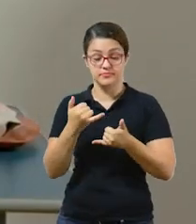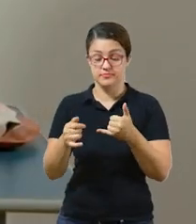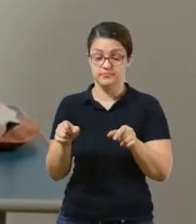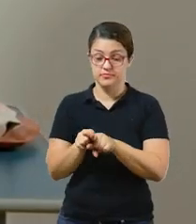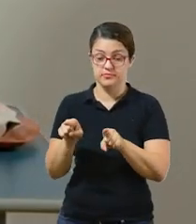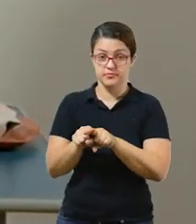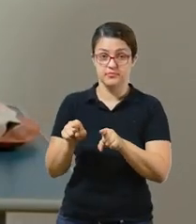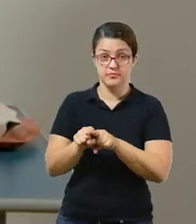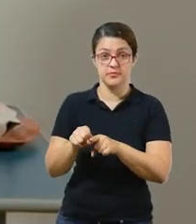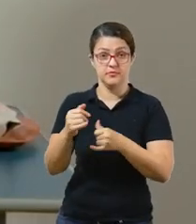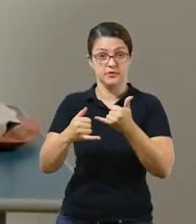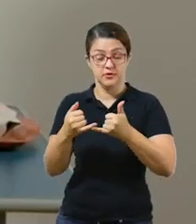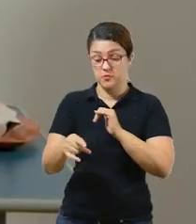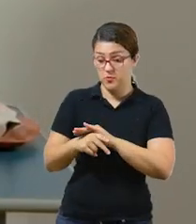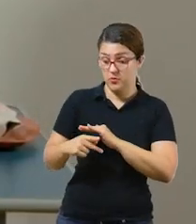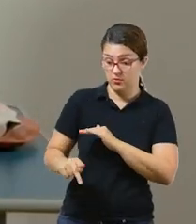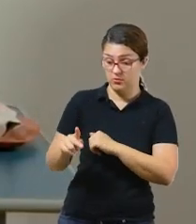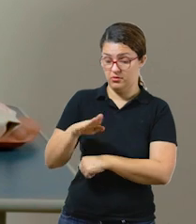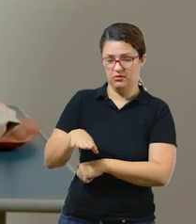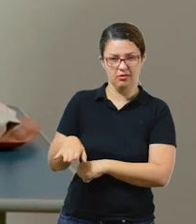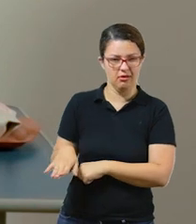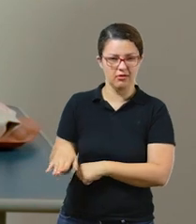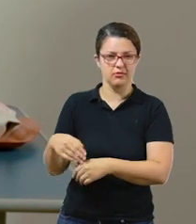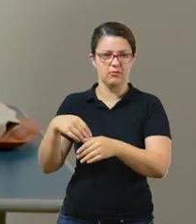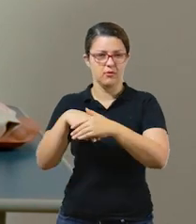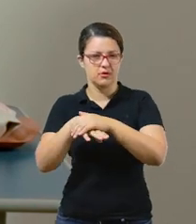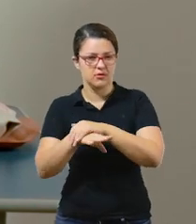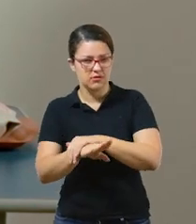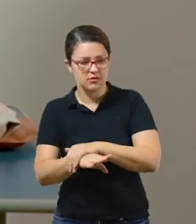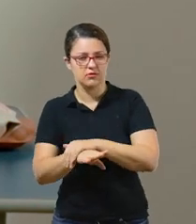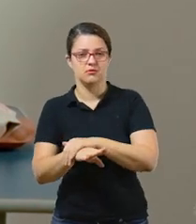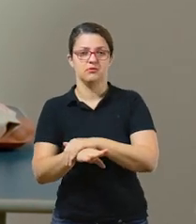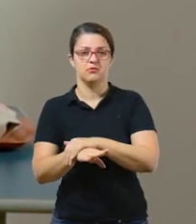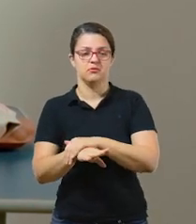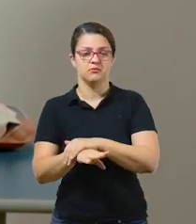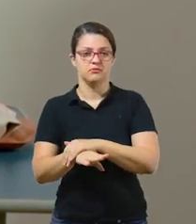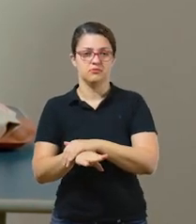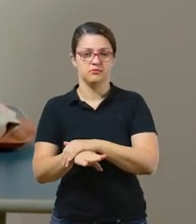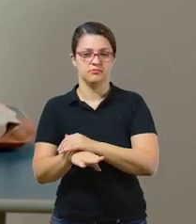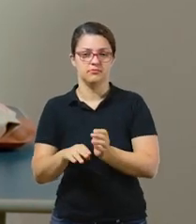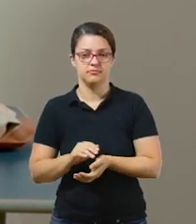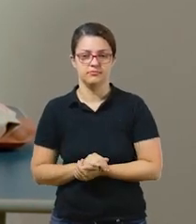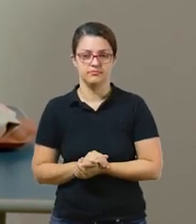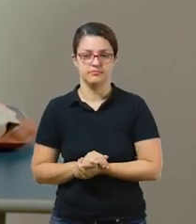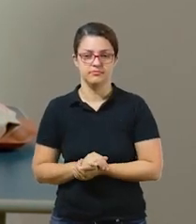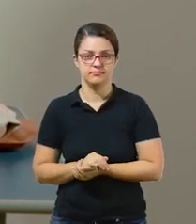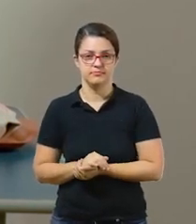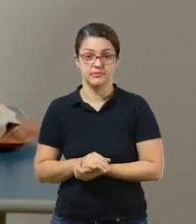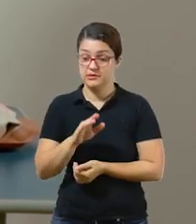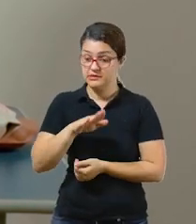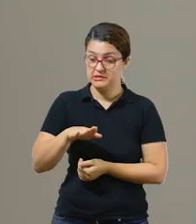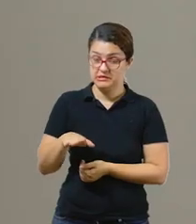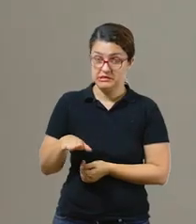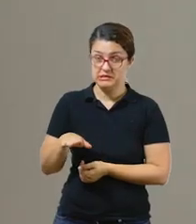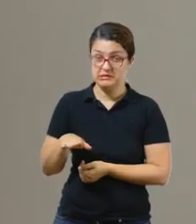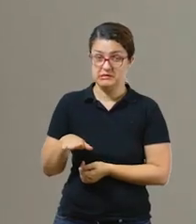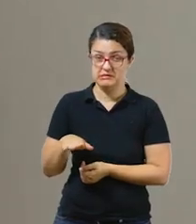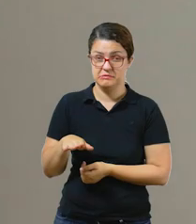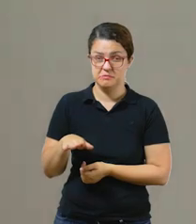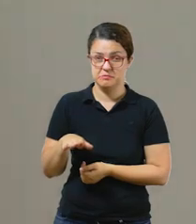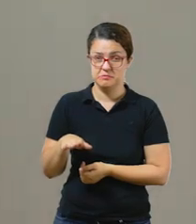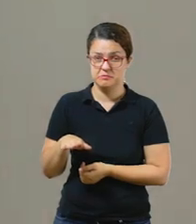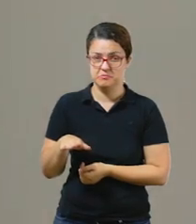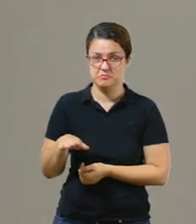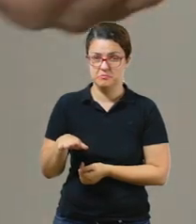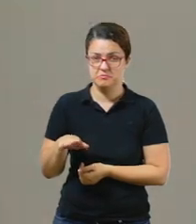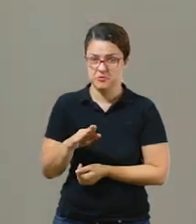um novo encanto para os brinquedos das crianças que estavam lá guardadinhos, né? Que as crianças nem brincavam mais e